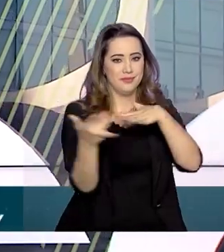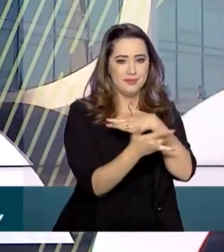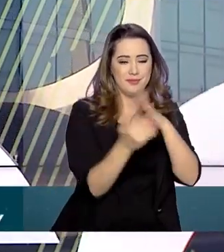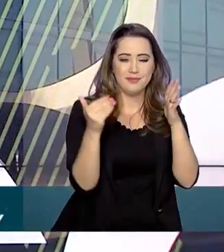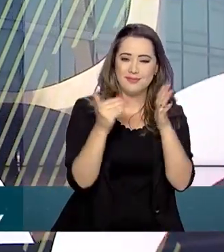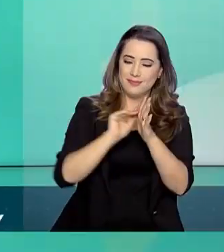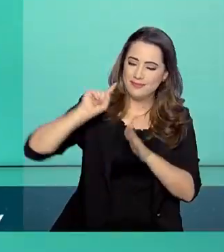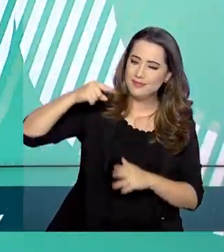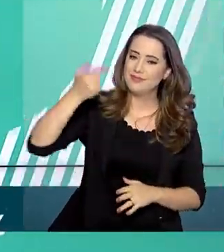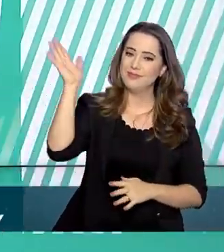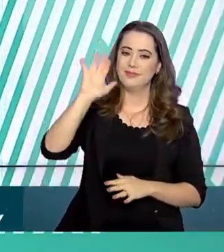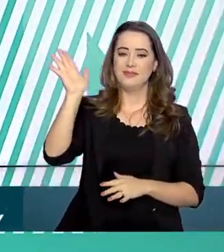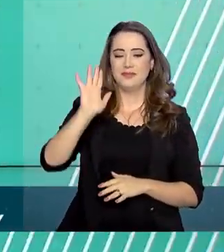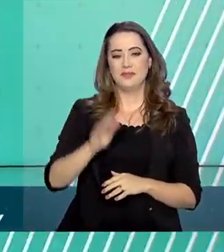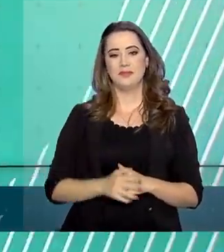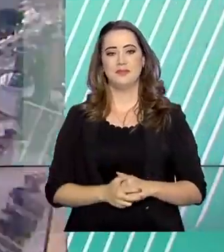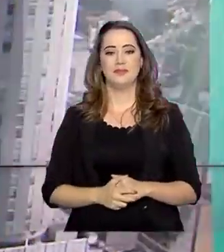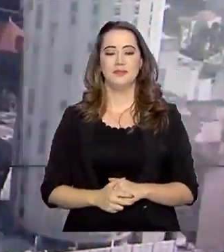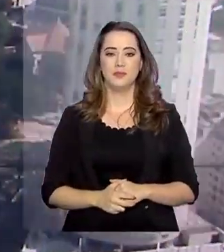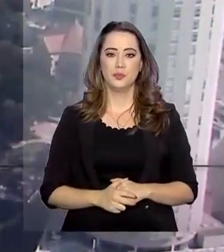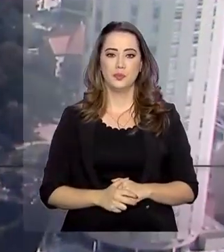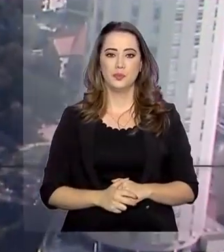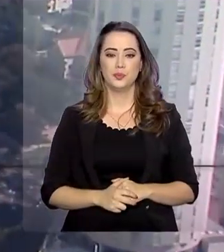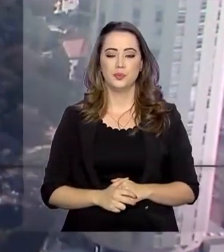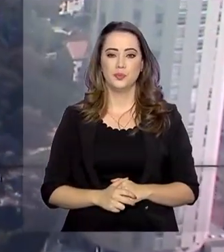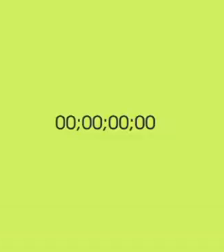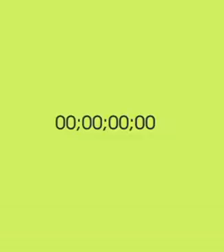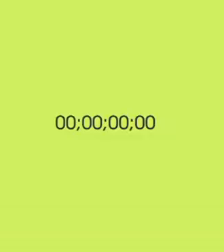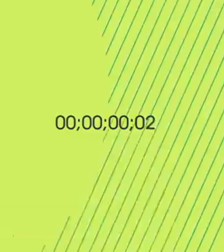também pelas redes sociais. Até a próxima edição.